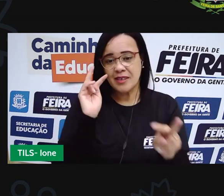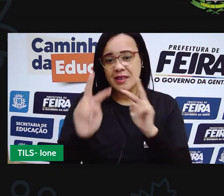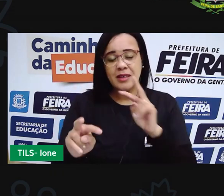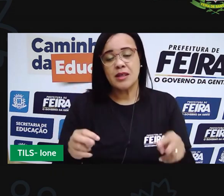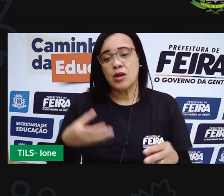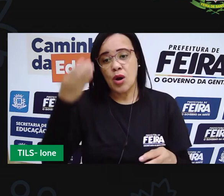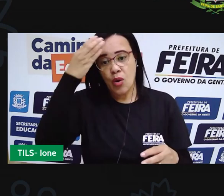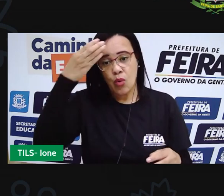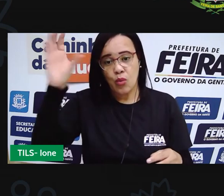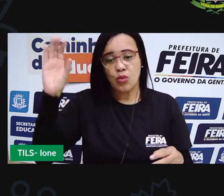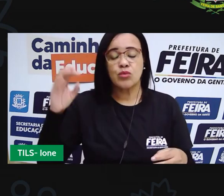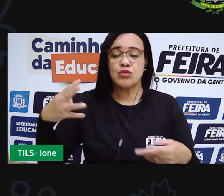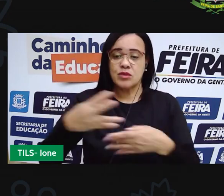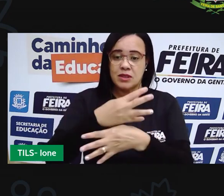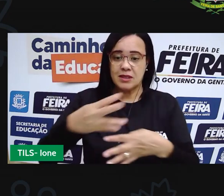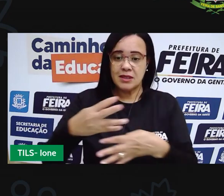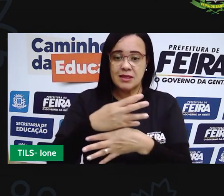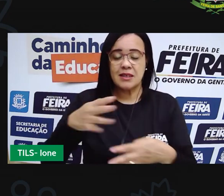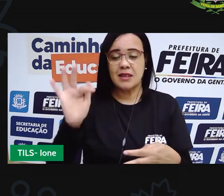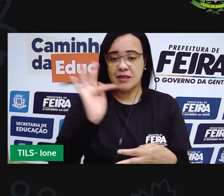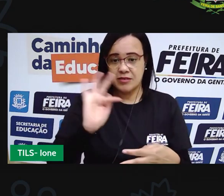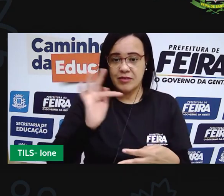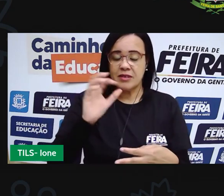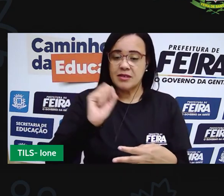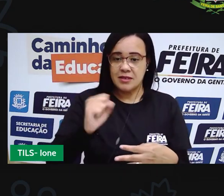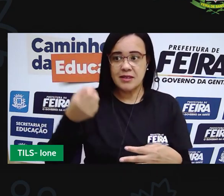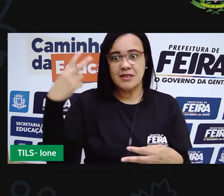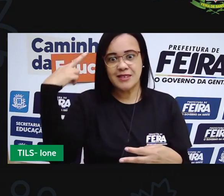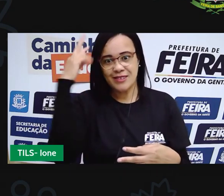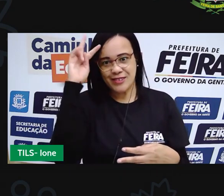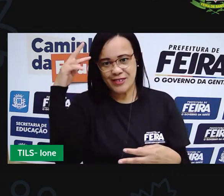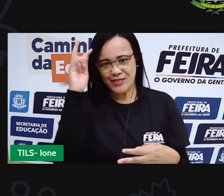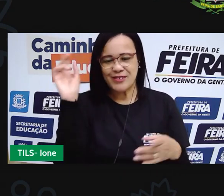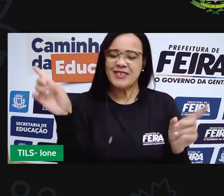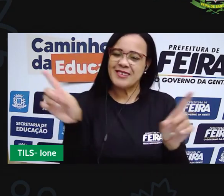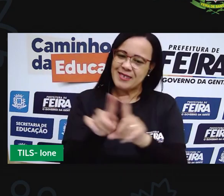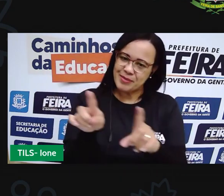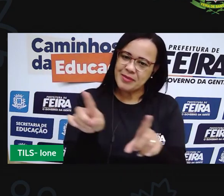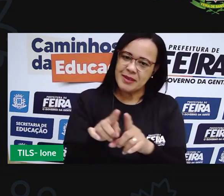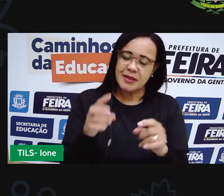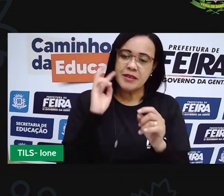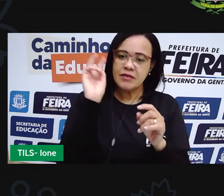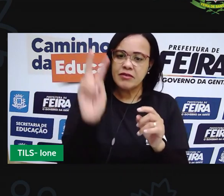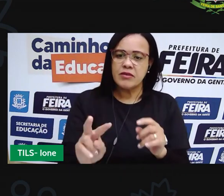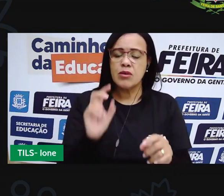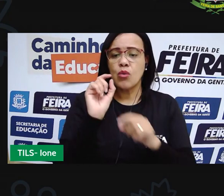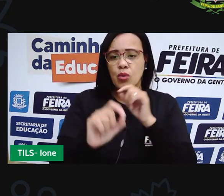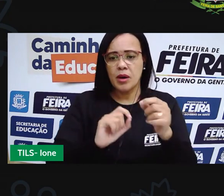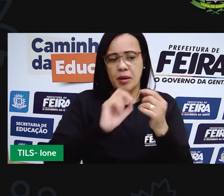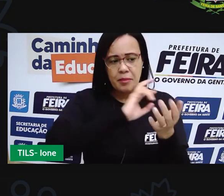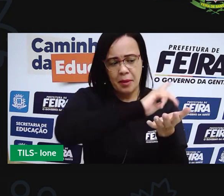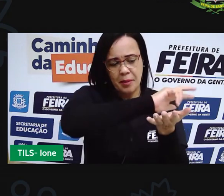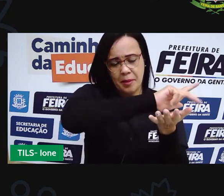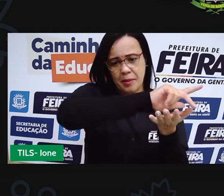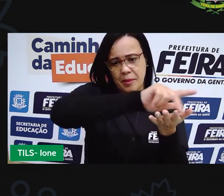cultura, sobre a nossa história. Vimos ali as diferentes